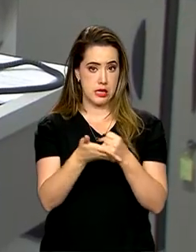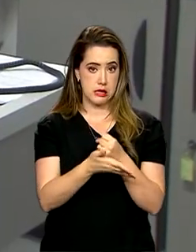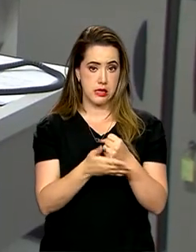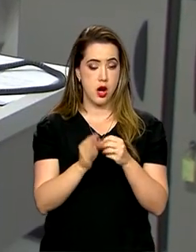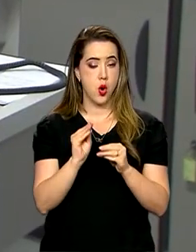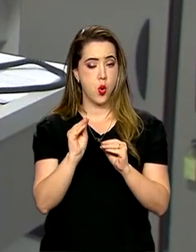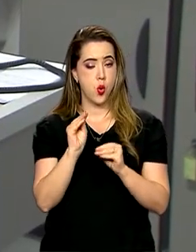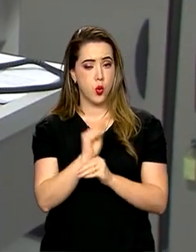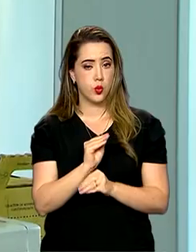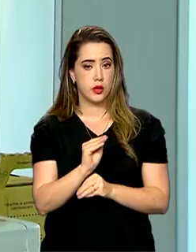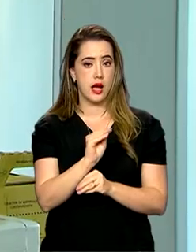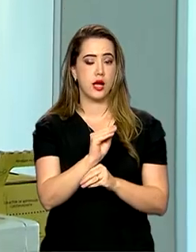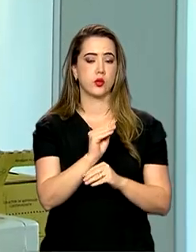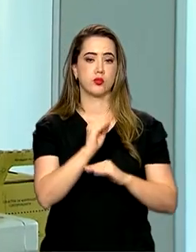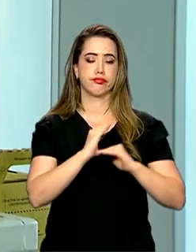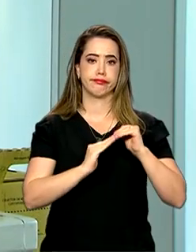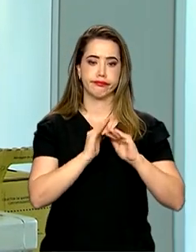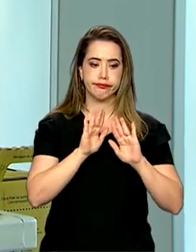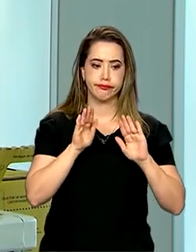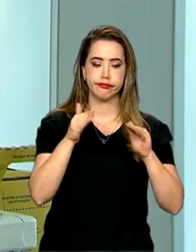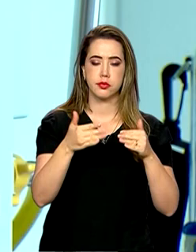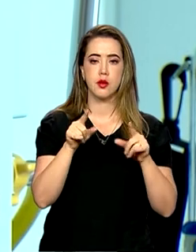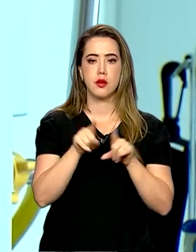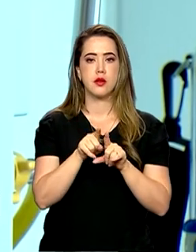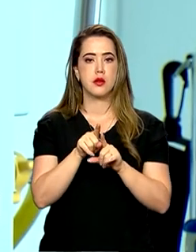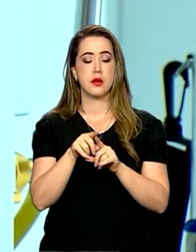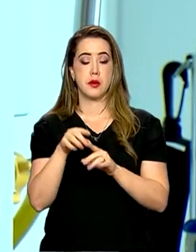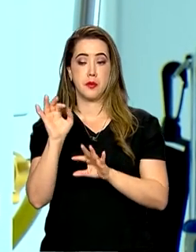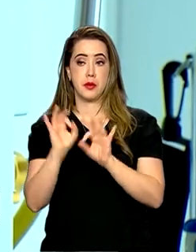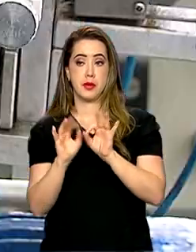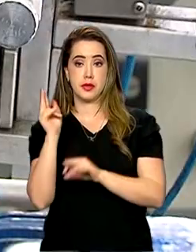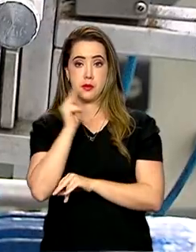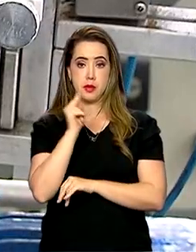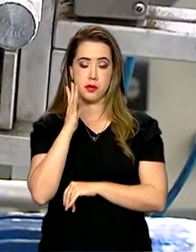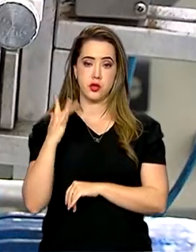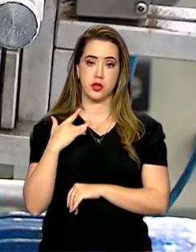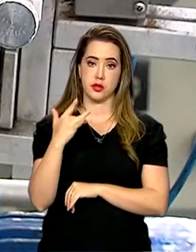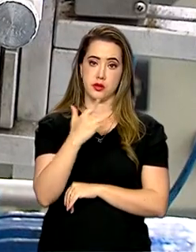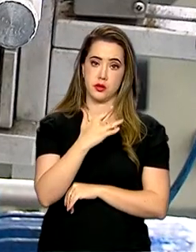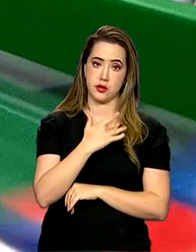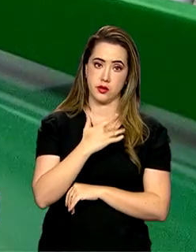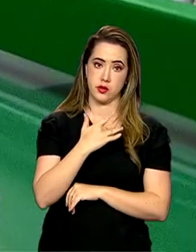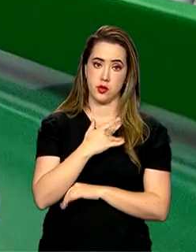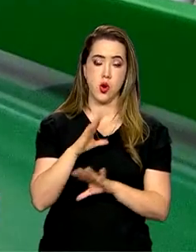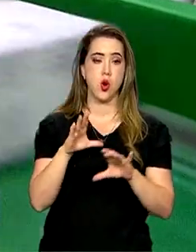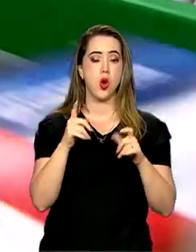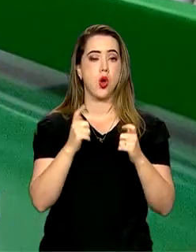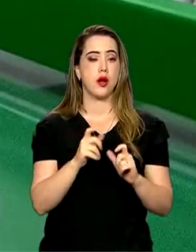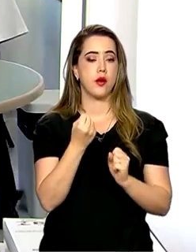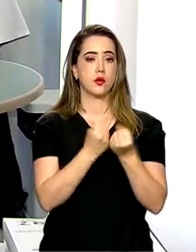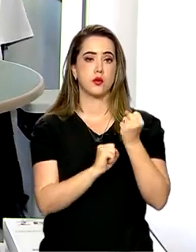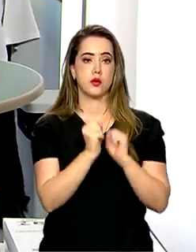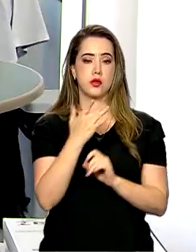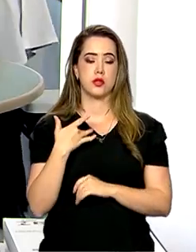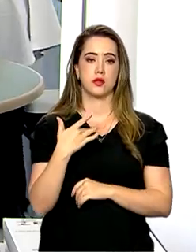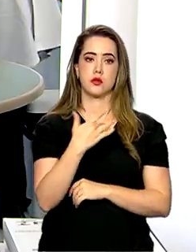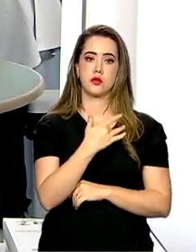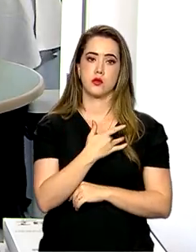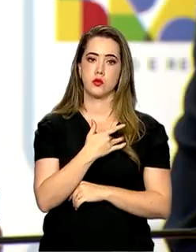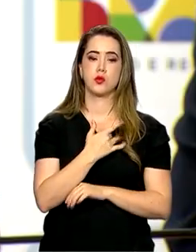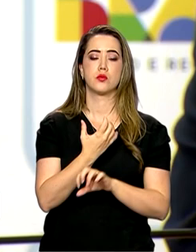atenção especializada, preparação para emergências em saúde, complexo industrial da saúde e